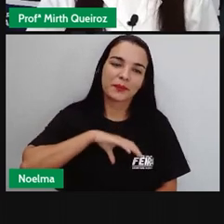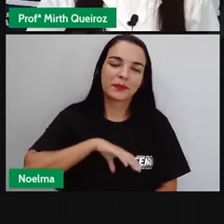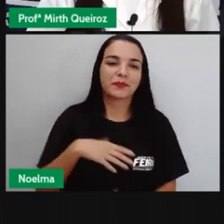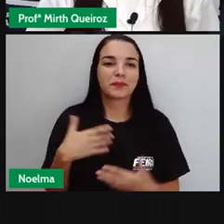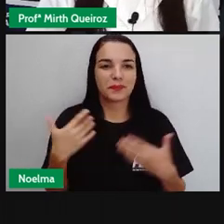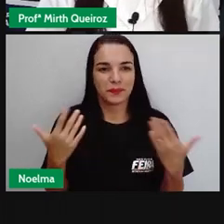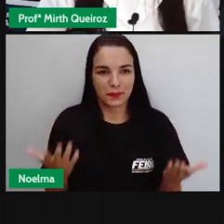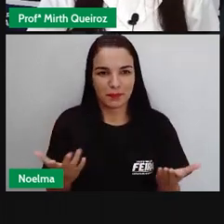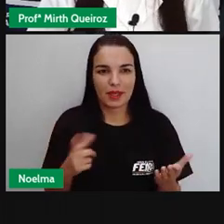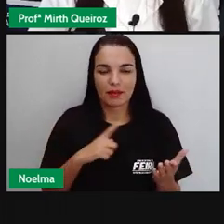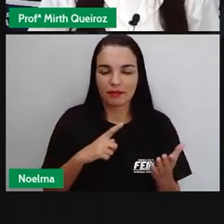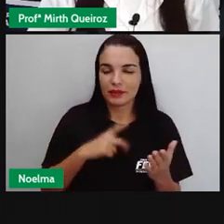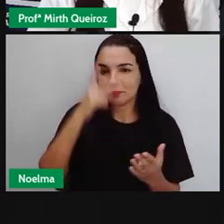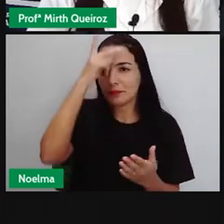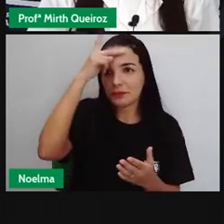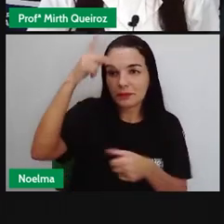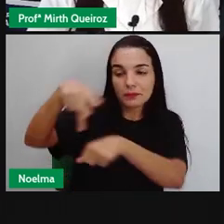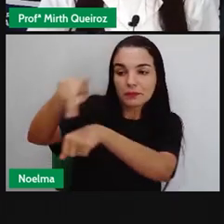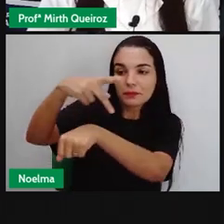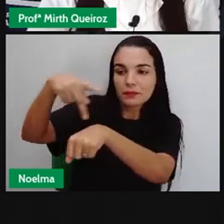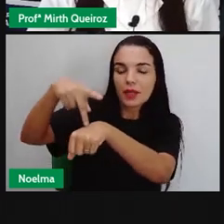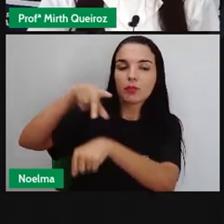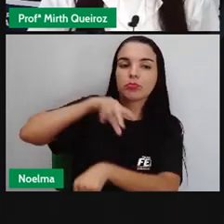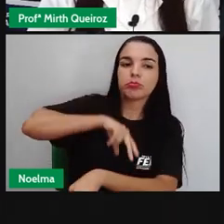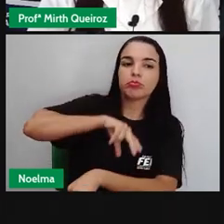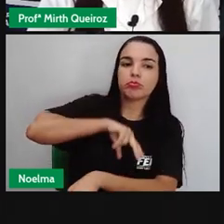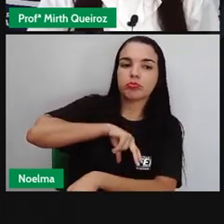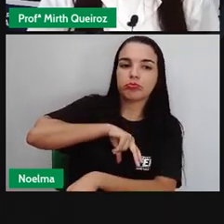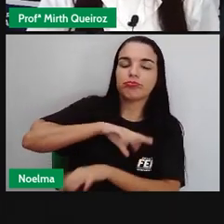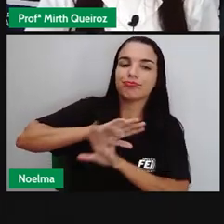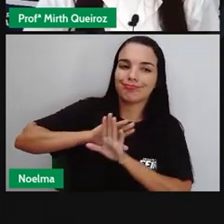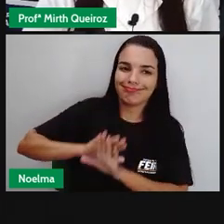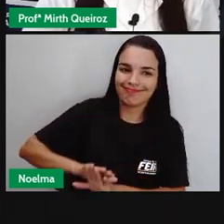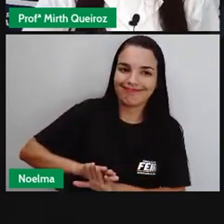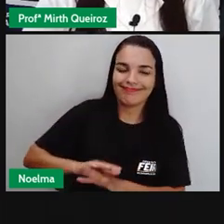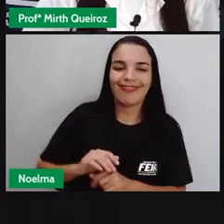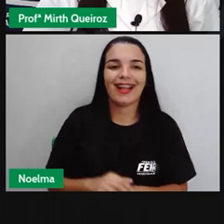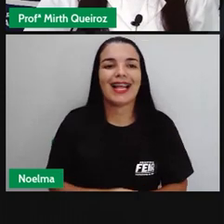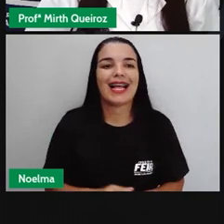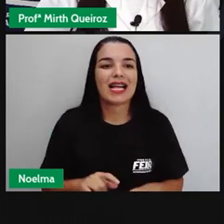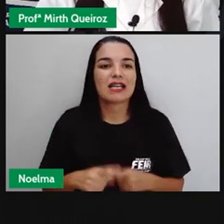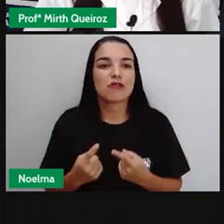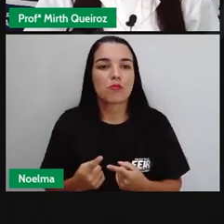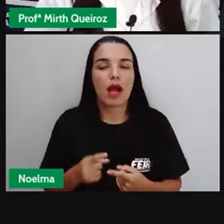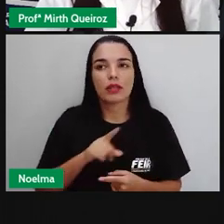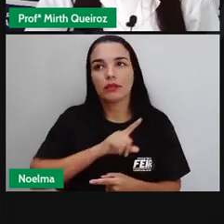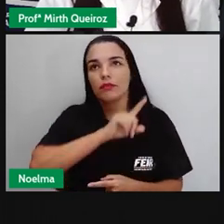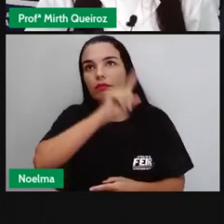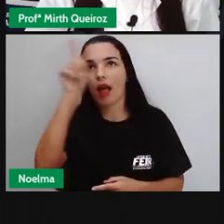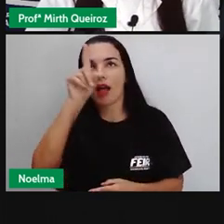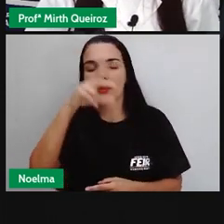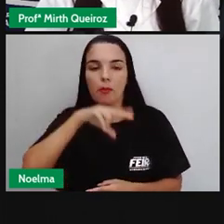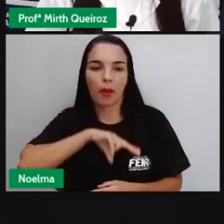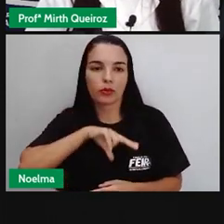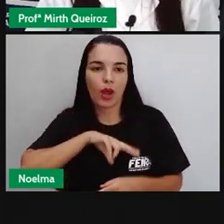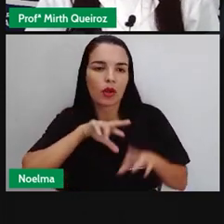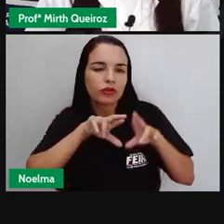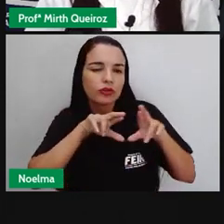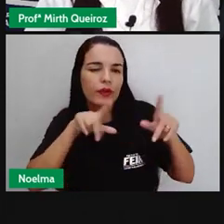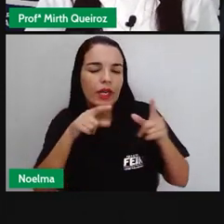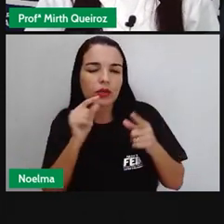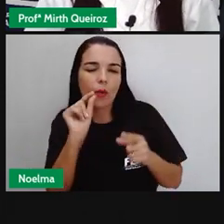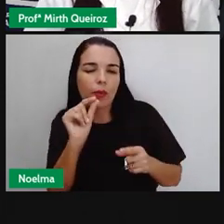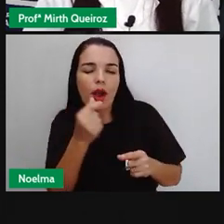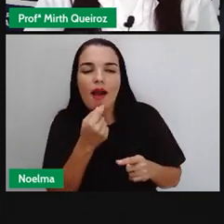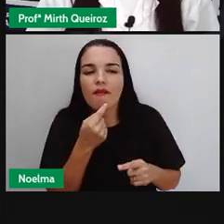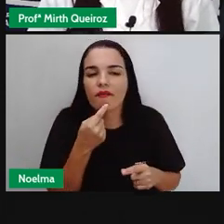por exemplo, que veio aí a partir de Portugal. Claro que o português de Portugal se diferencia um pouquinho